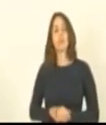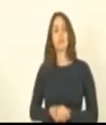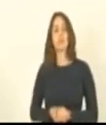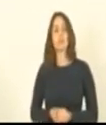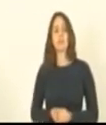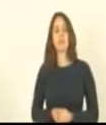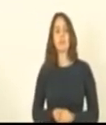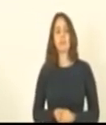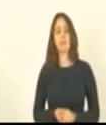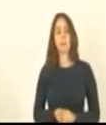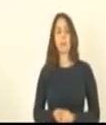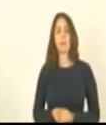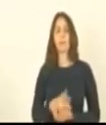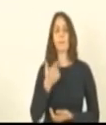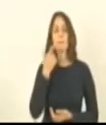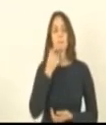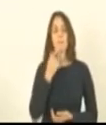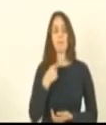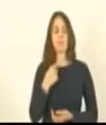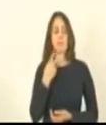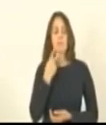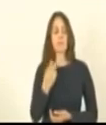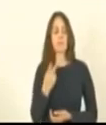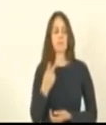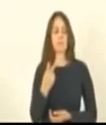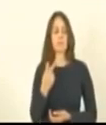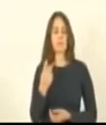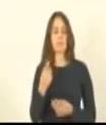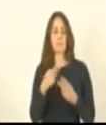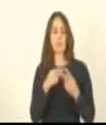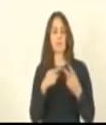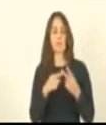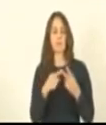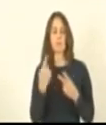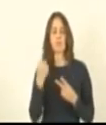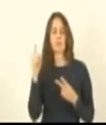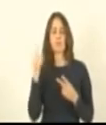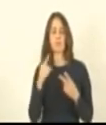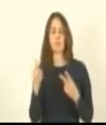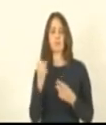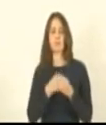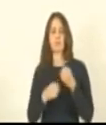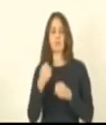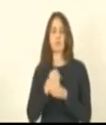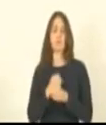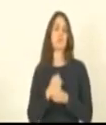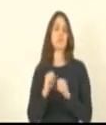senhor presidente ao longo desses dois últimos anos na comissão de defesa do consumidor